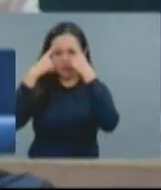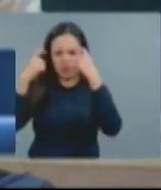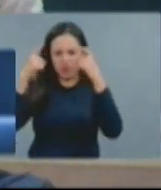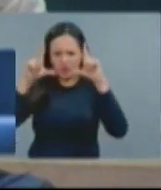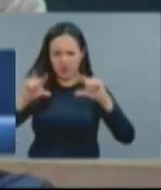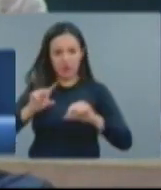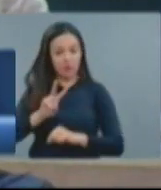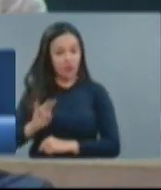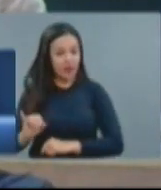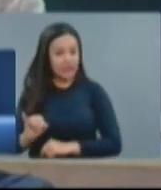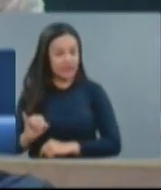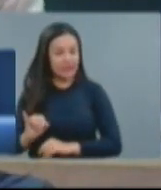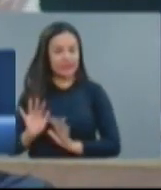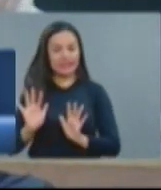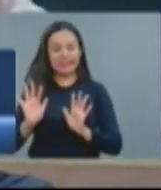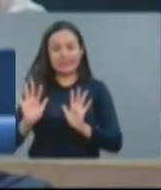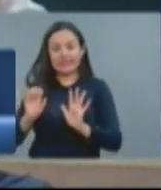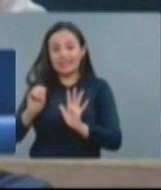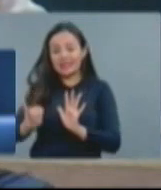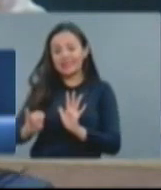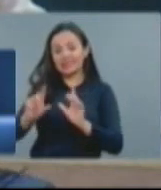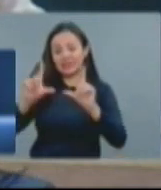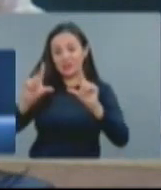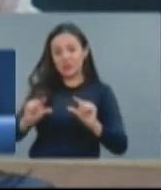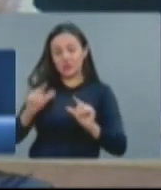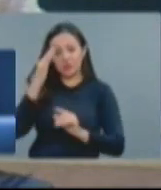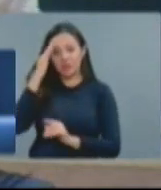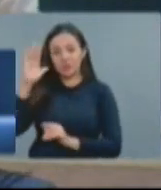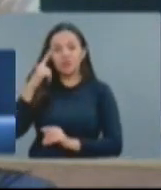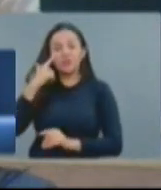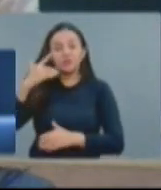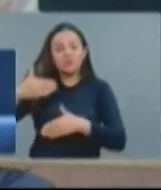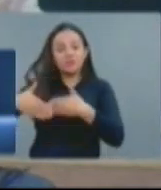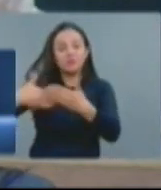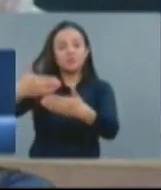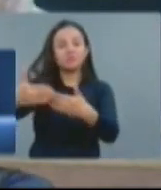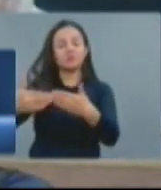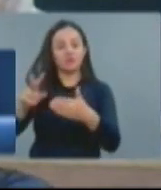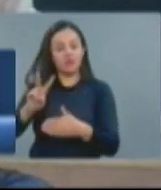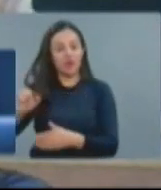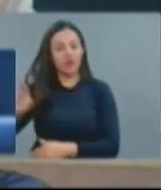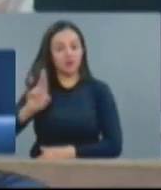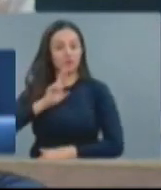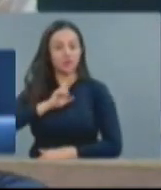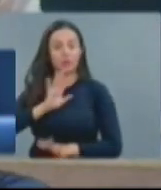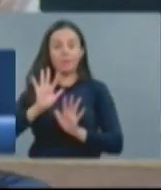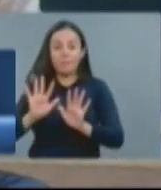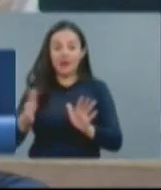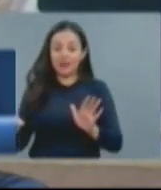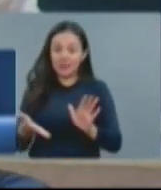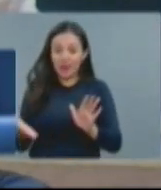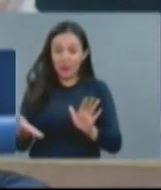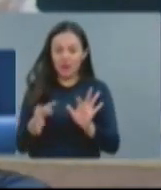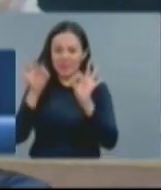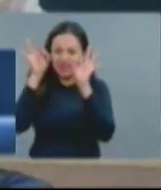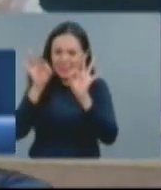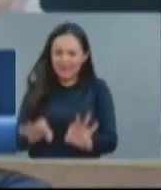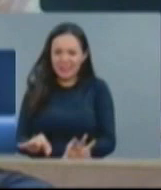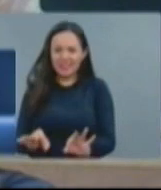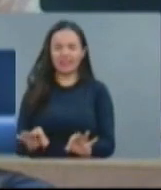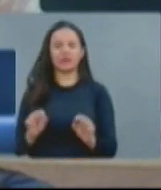&A? Eu digo se vai diminuir ou não o tempo dirá. O certo é que nós teremos a certeza que aqueles